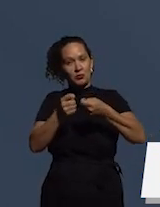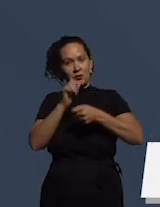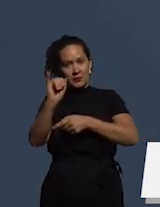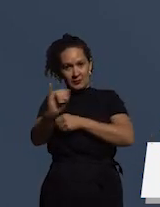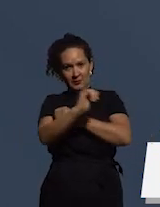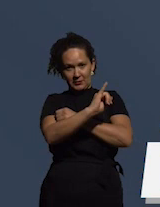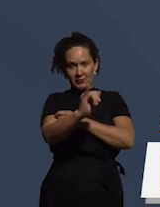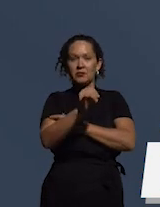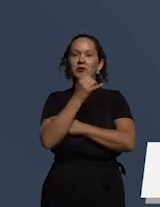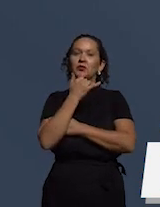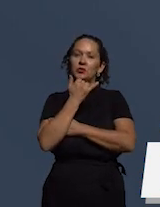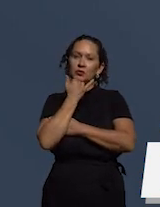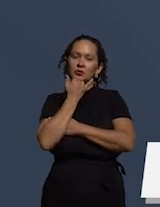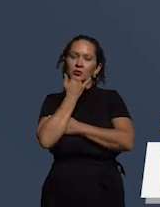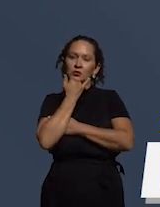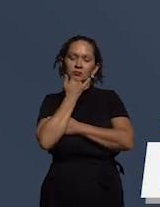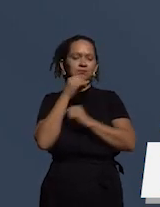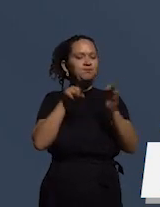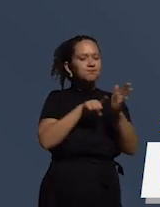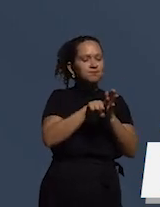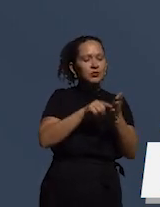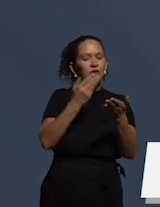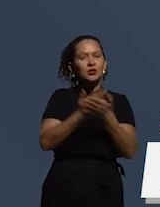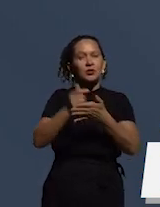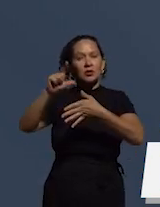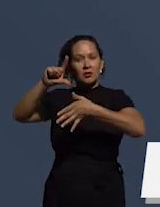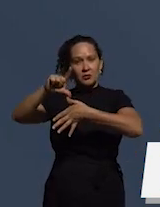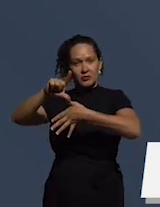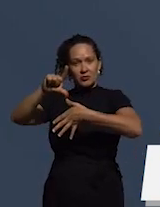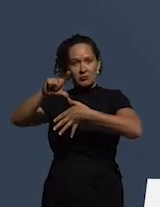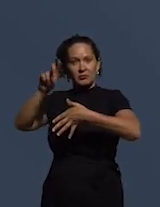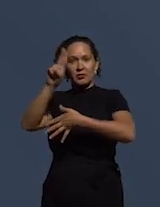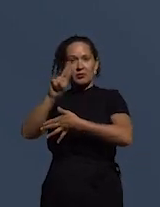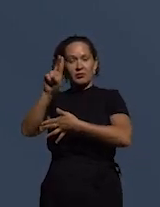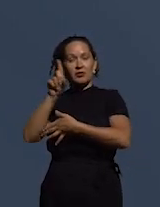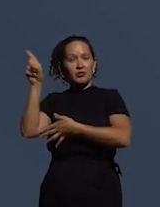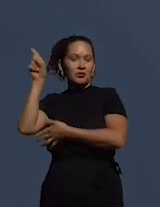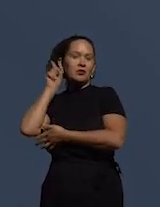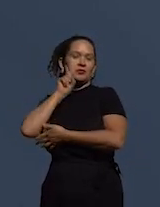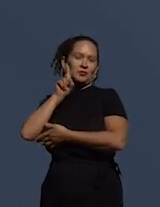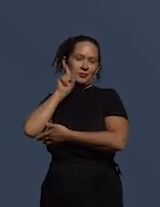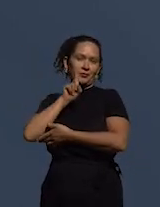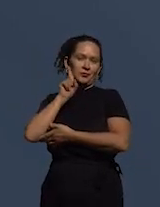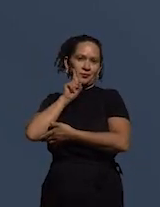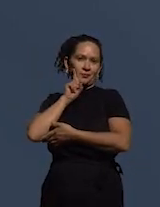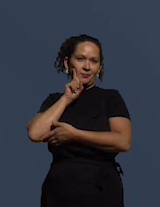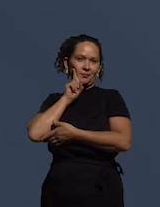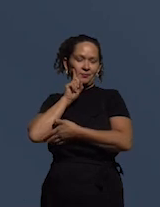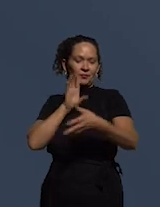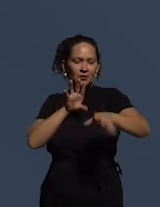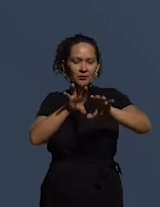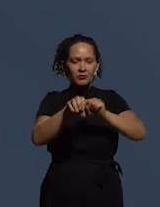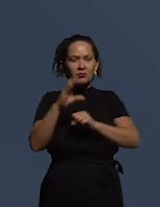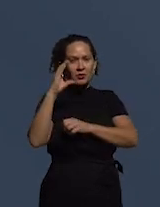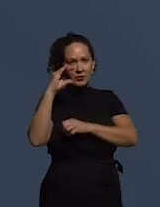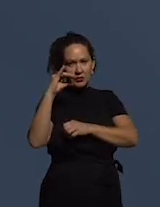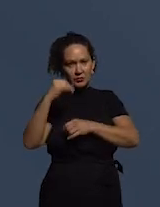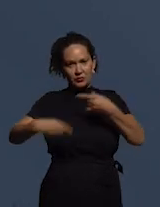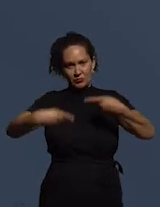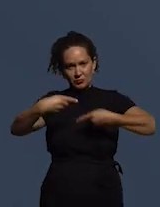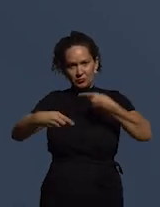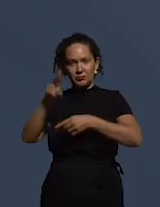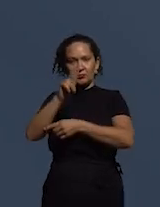desculpa e estudos latino-americanos pela Universidade de John Hopkins nos Estados Unidos é formado em ciências políticas pela